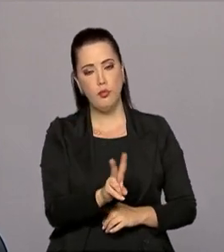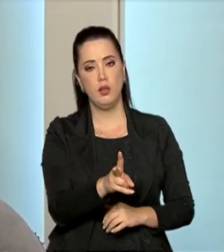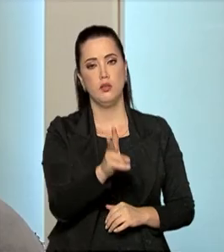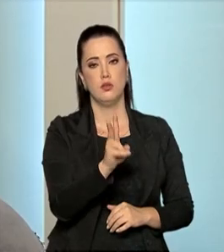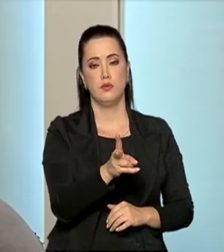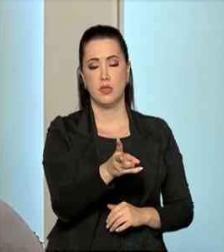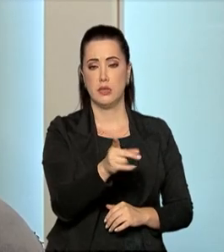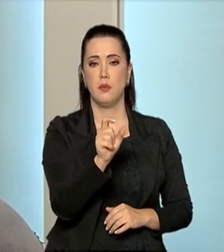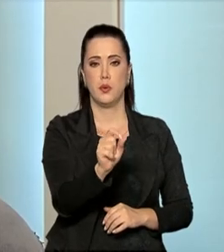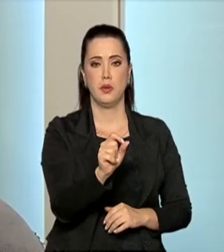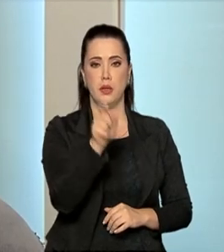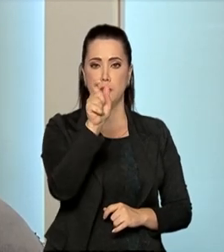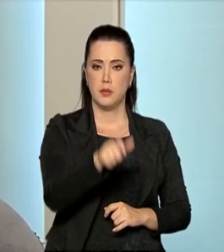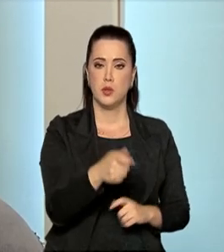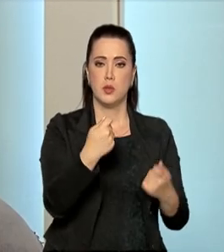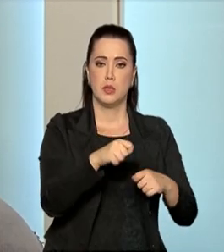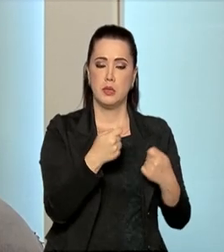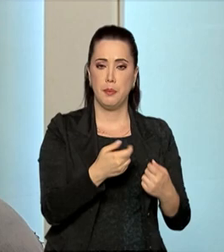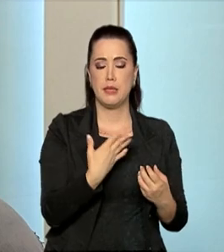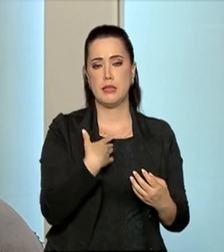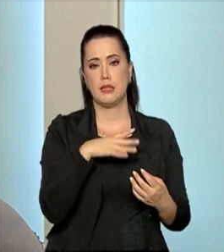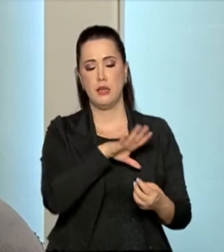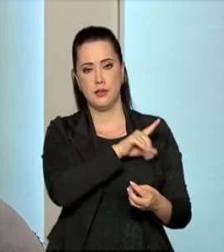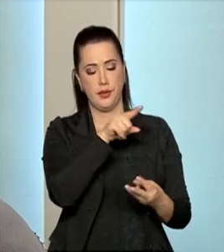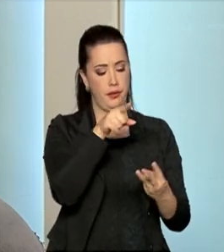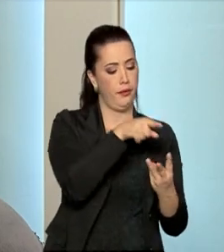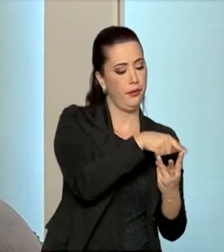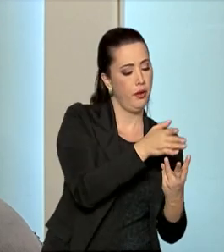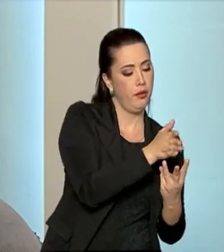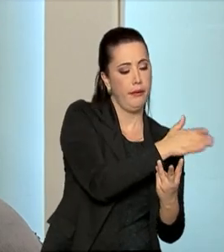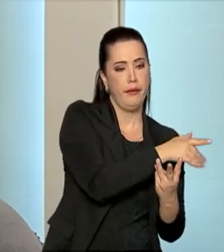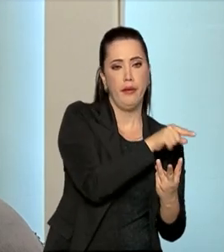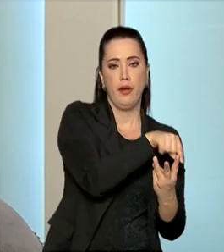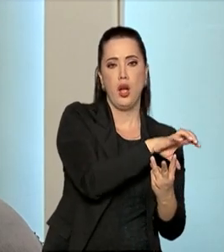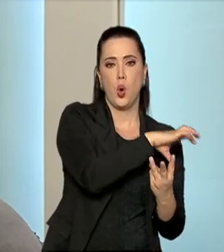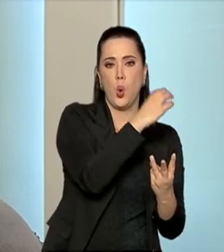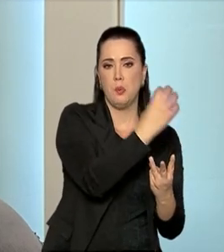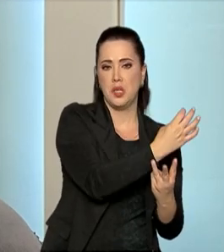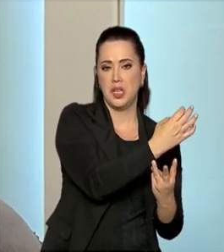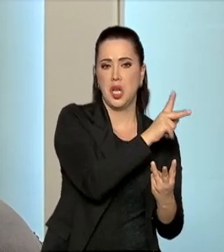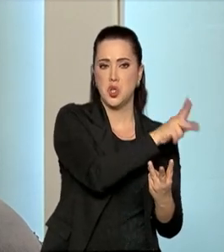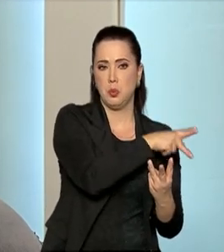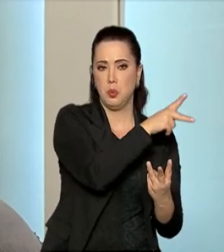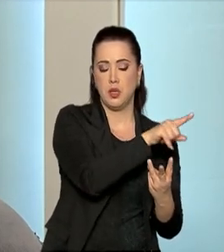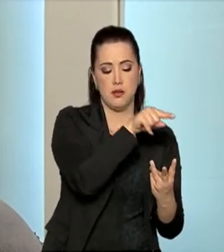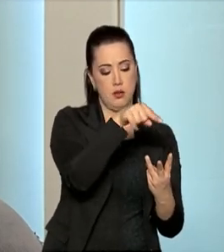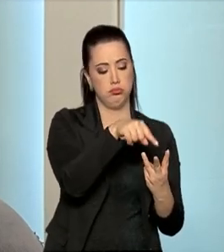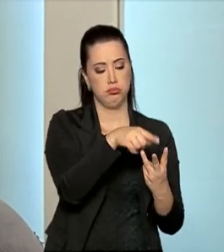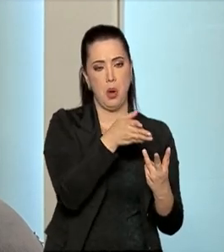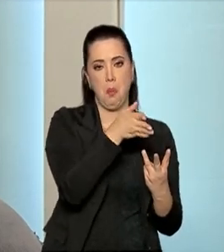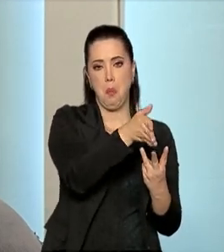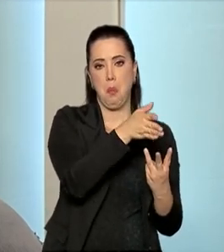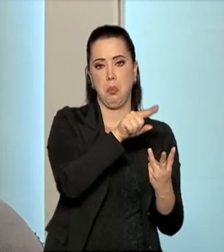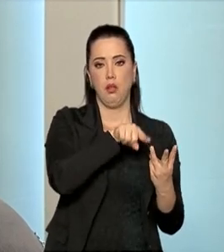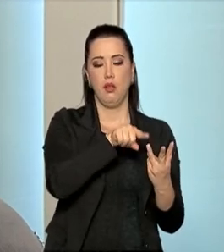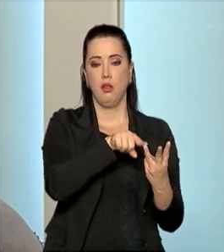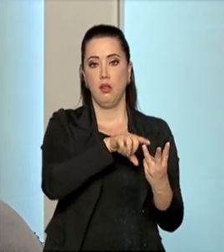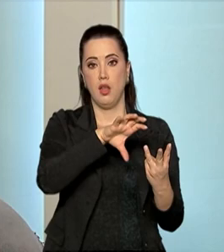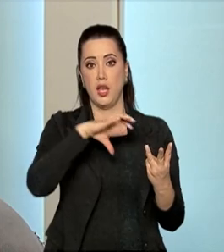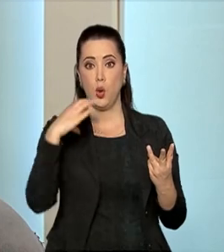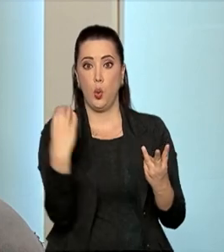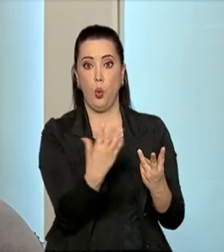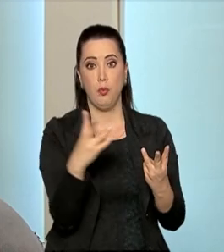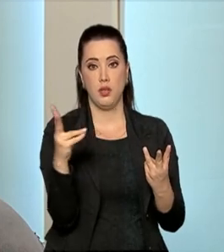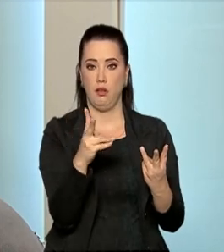oitiva de intermediários, que não representavam a vontade dos indígenas. Hoje, na FUNAI, eu creio que foi um grande